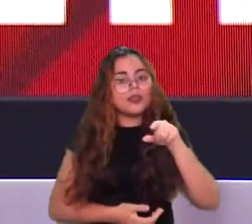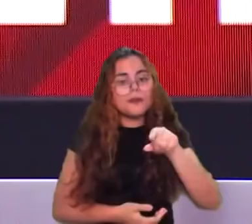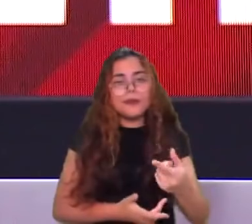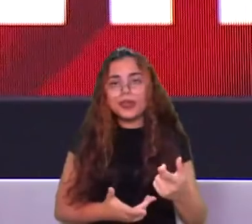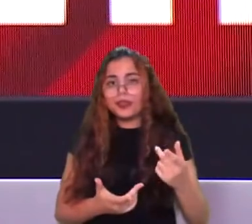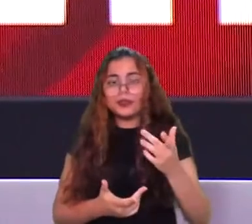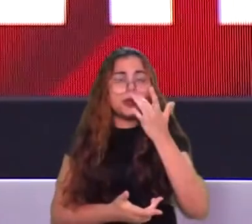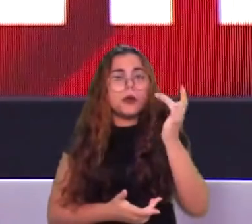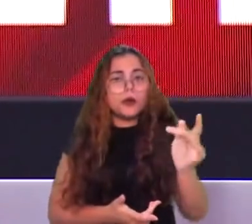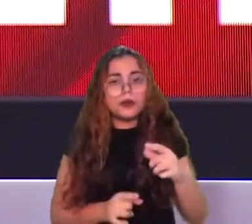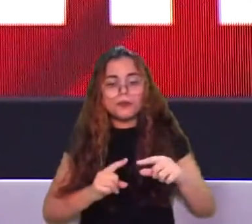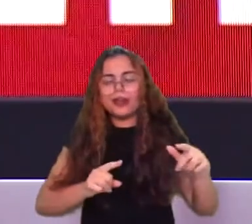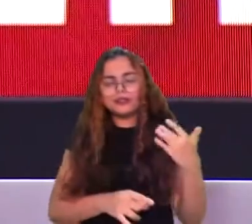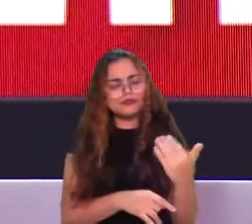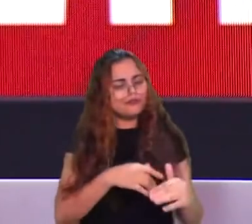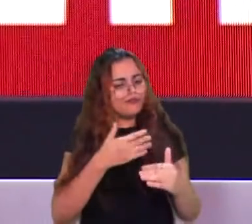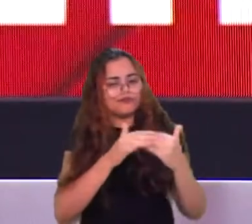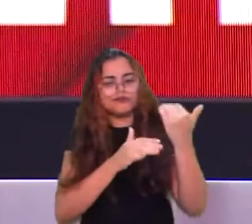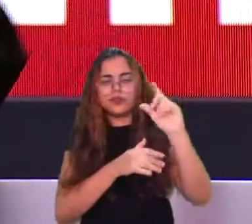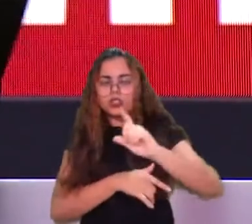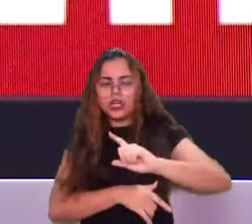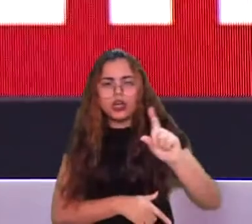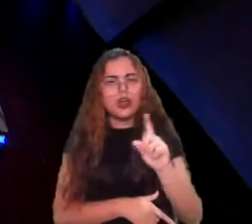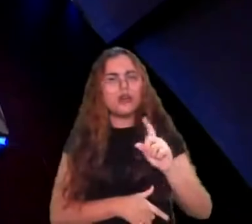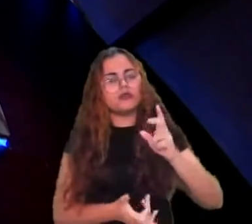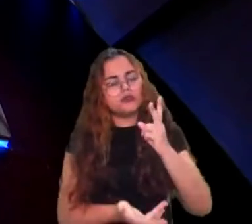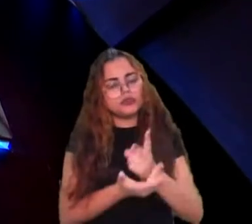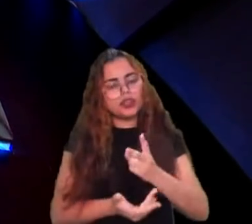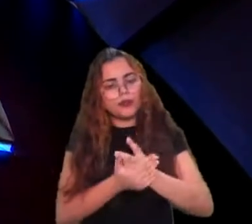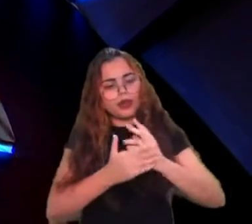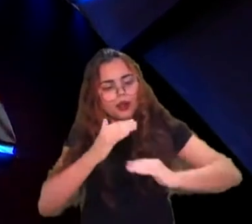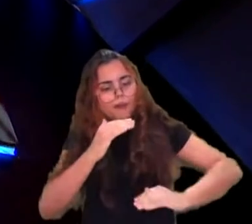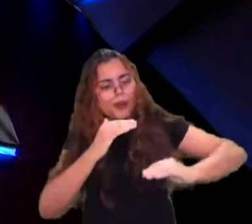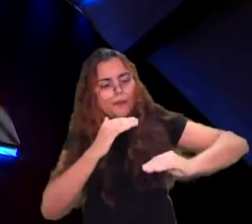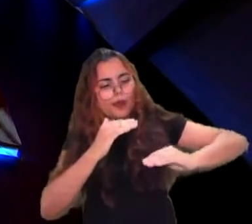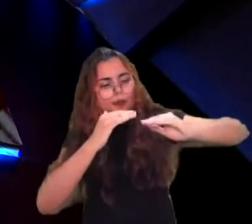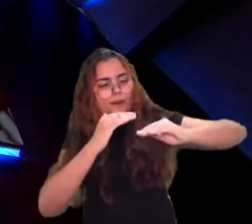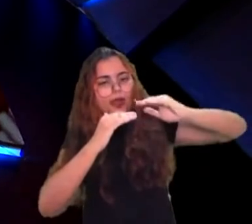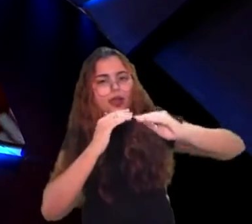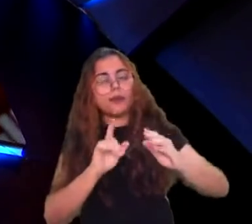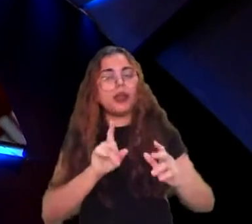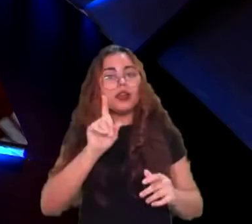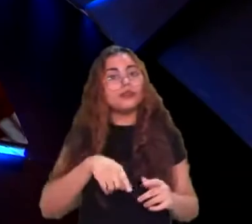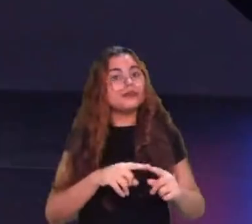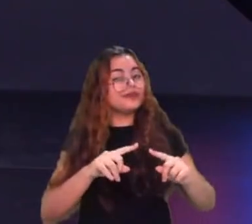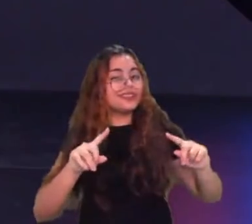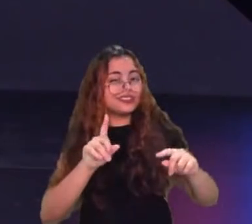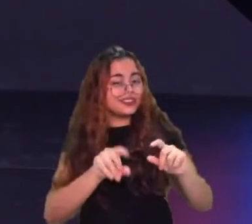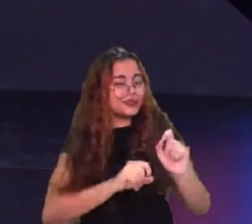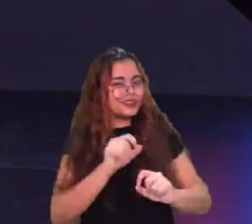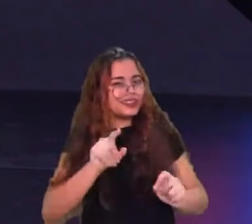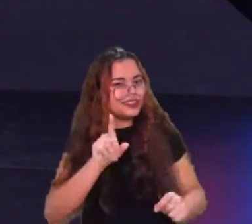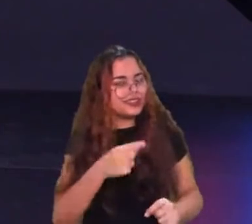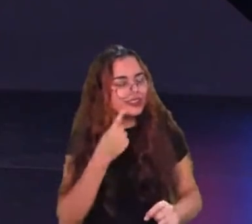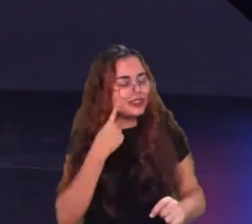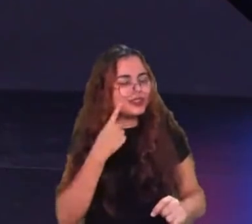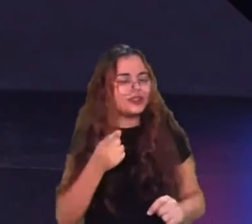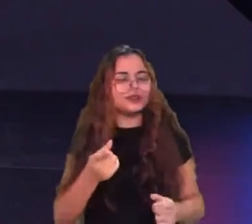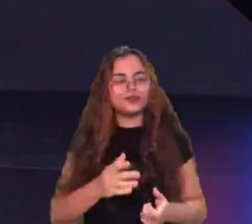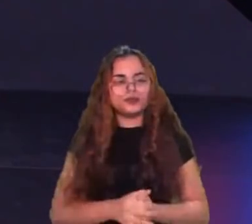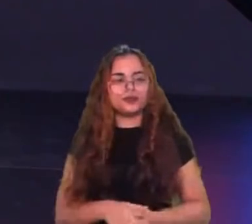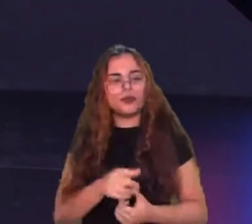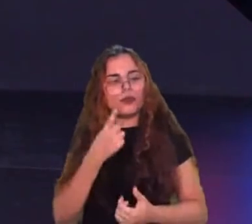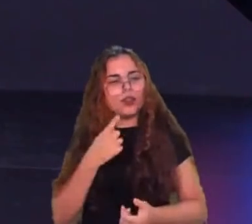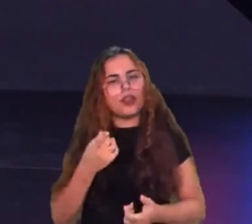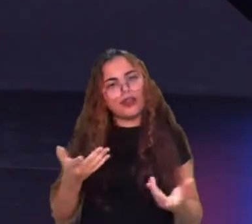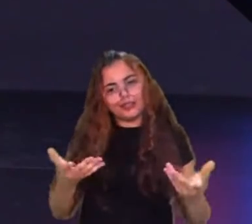ali conseguindo chegar perto e tal, mesmo com umas decisões ruins, mas enfim. Então, já que a gente tá falando aí que agora o Penzete pode esperar, tem alguém